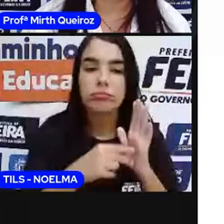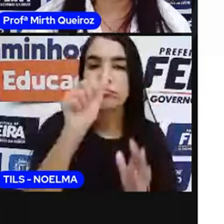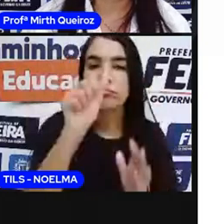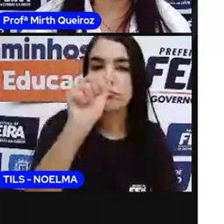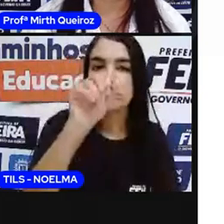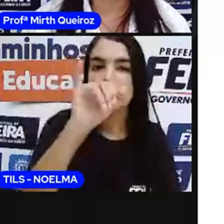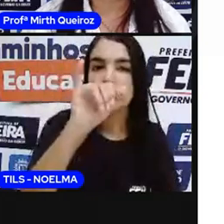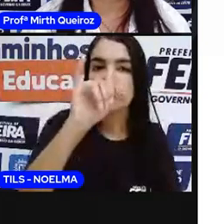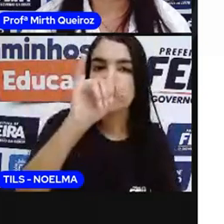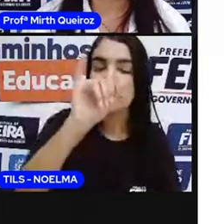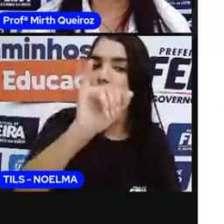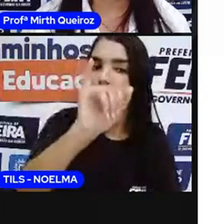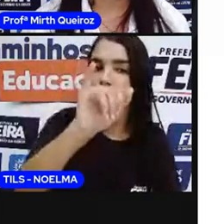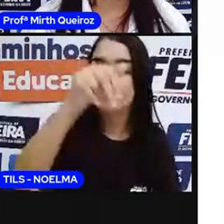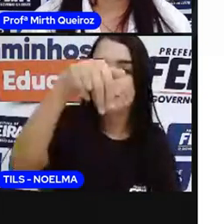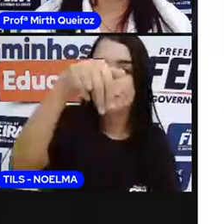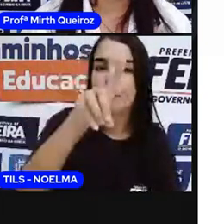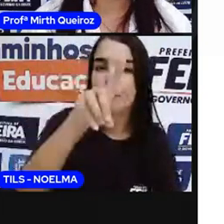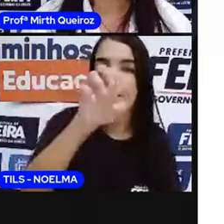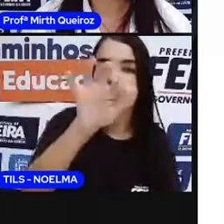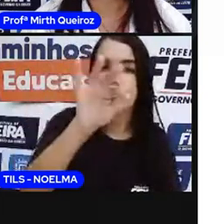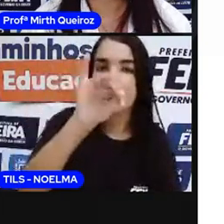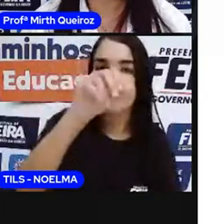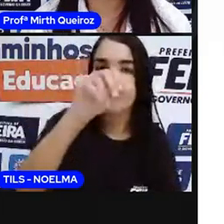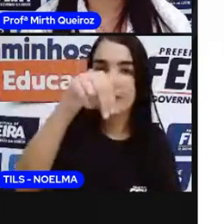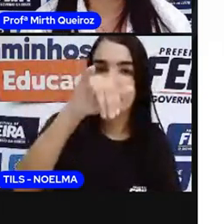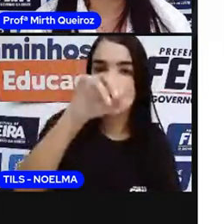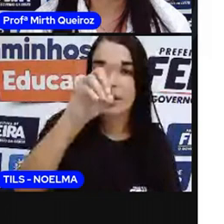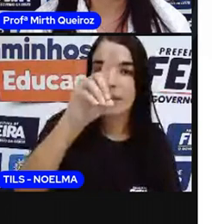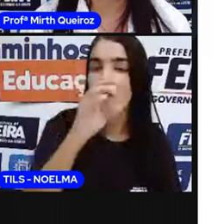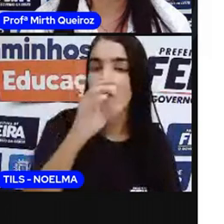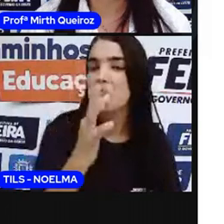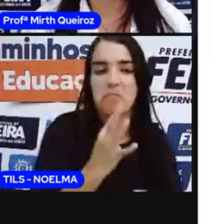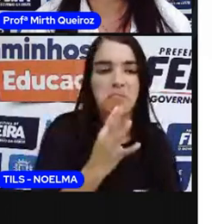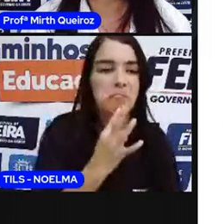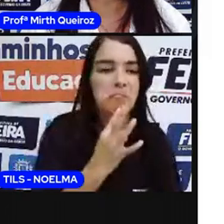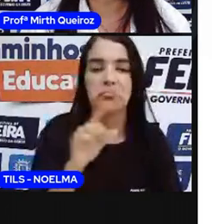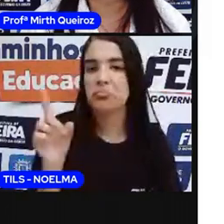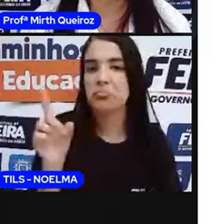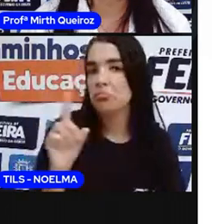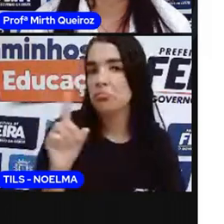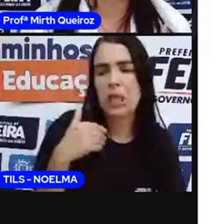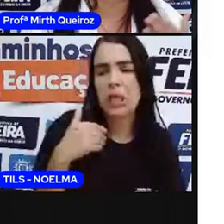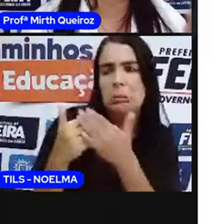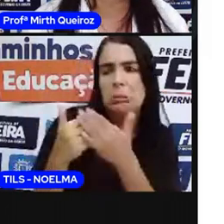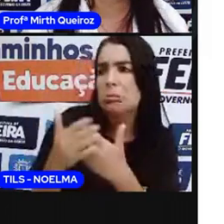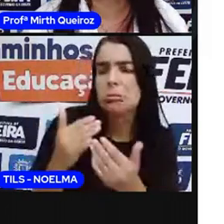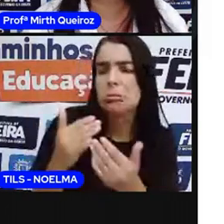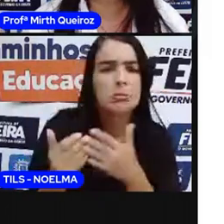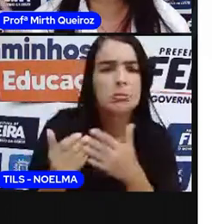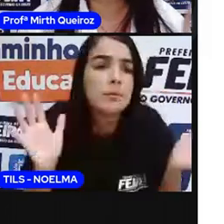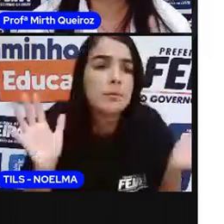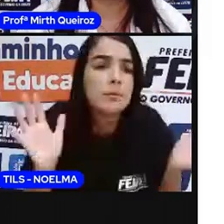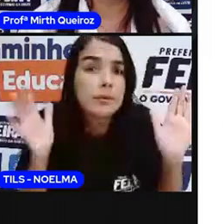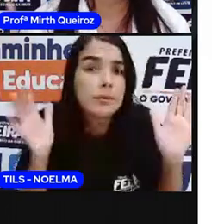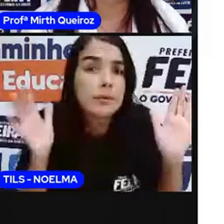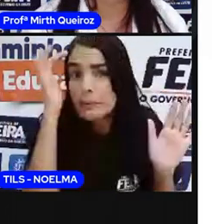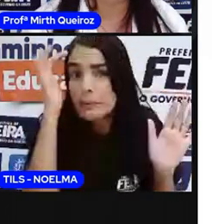para objetos ou seres desconhecidos, indeterminados, que vocês não